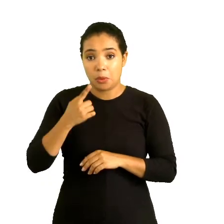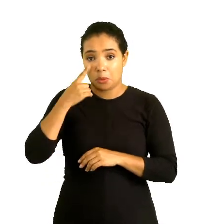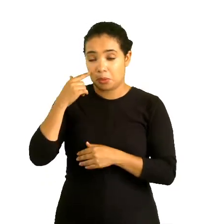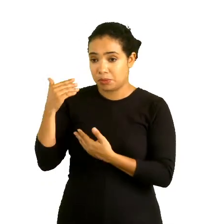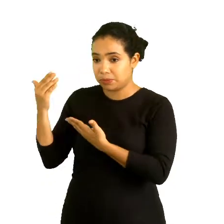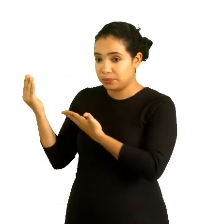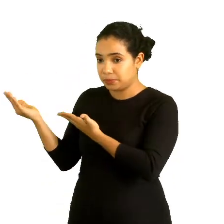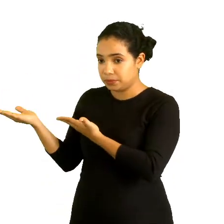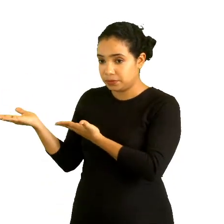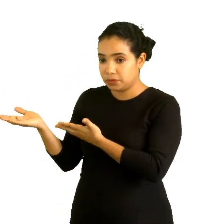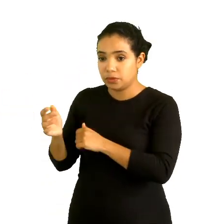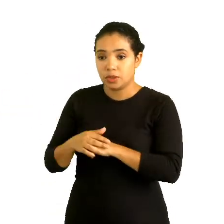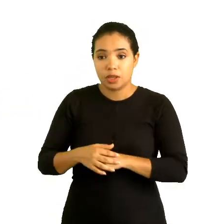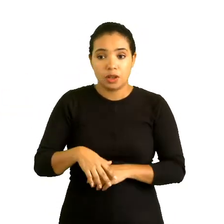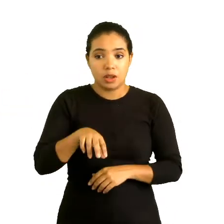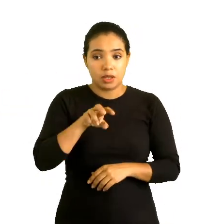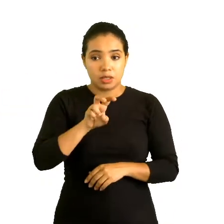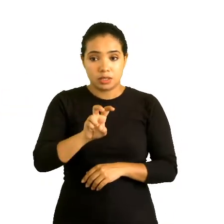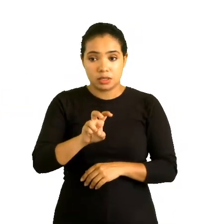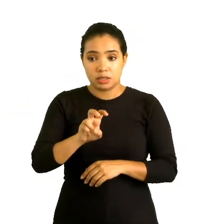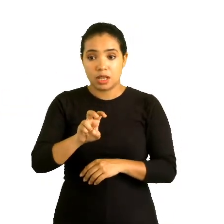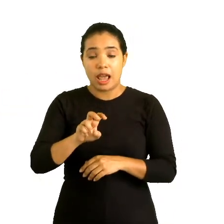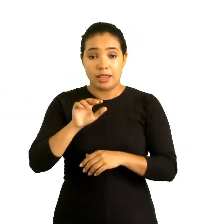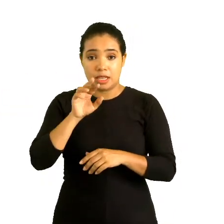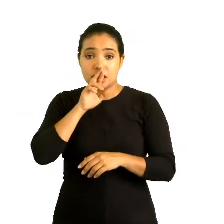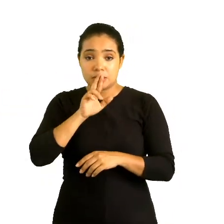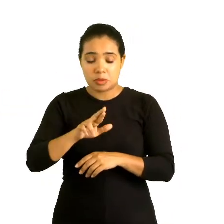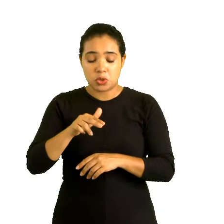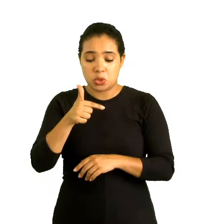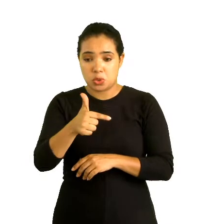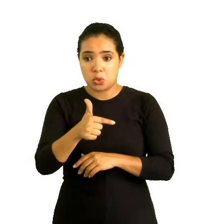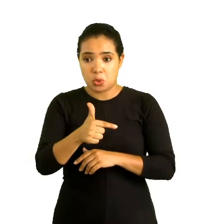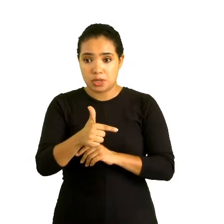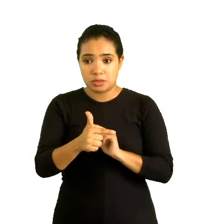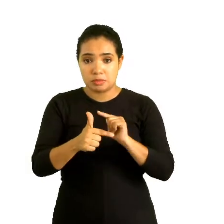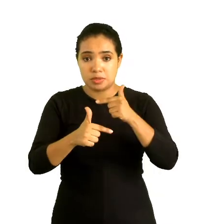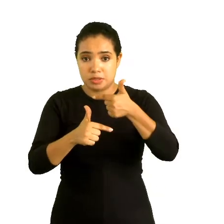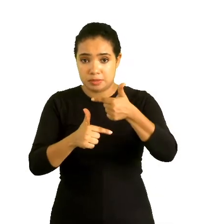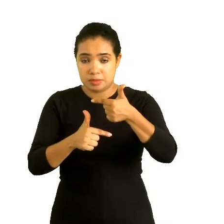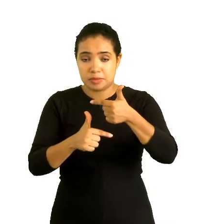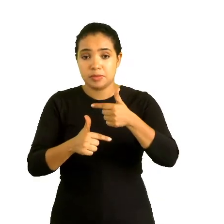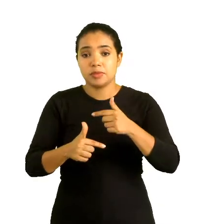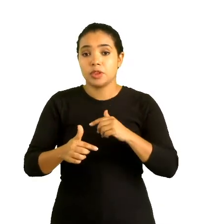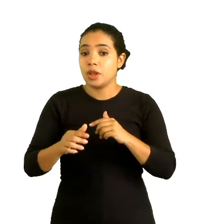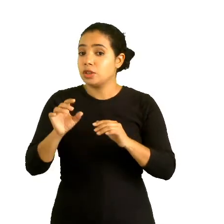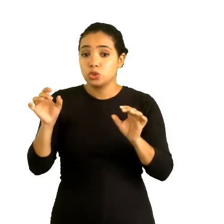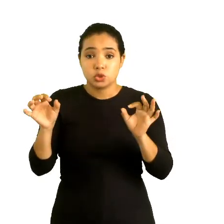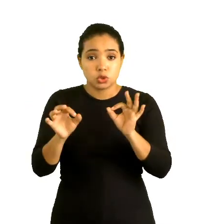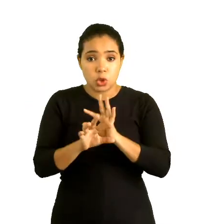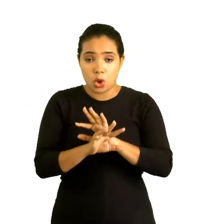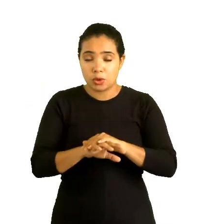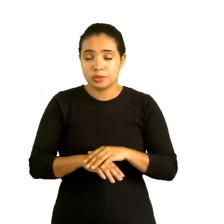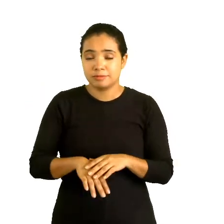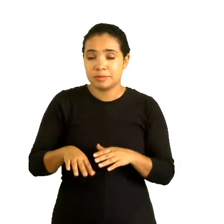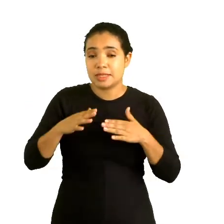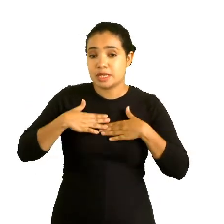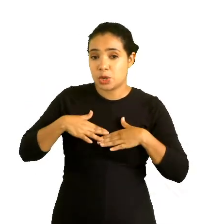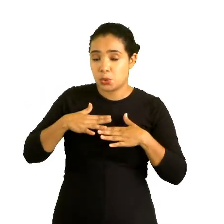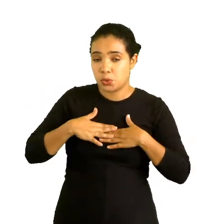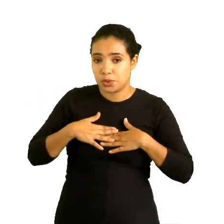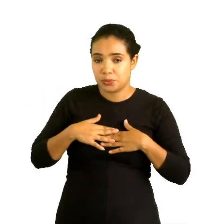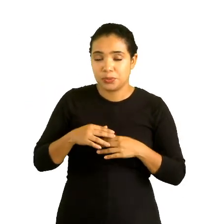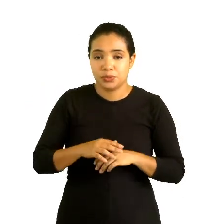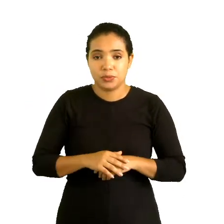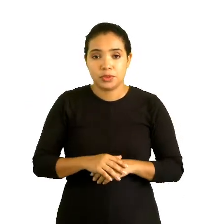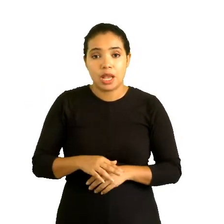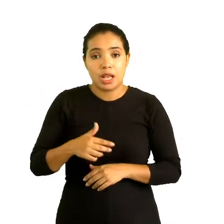Cinco menos três, dois elevado ao quadrado. Pessoal, só isso. Suave. O segundo